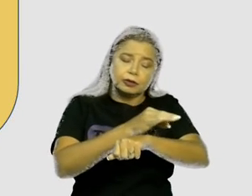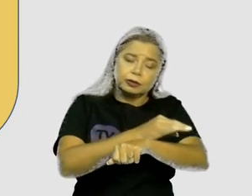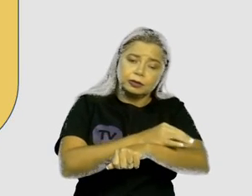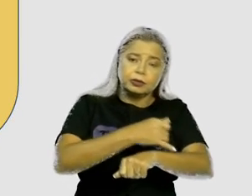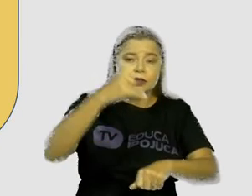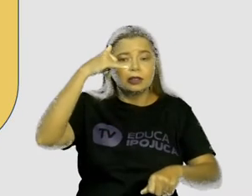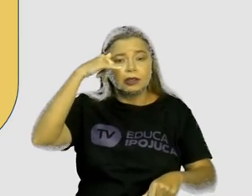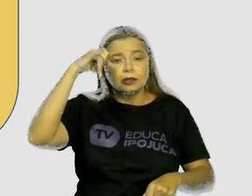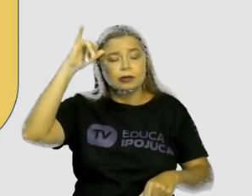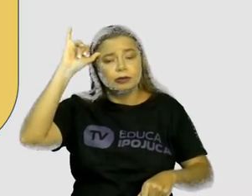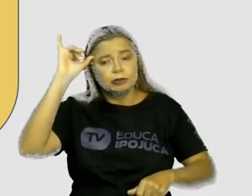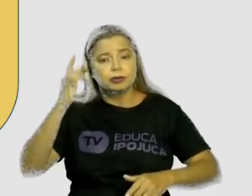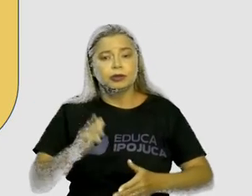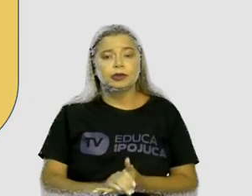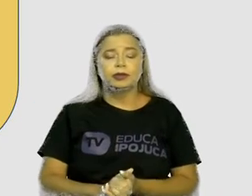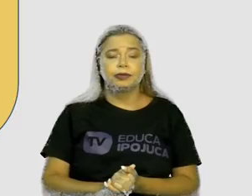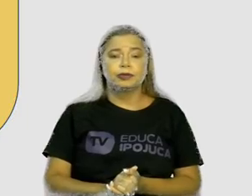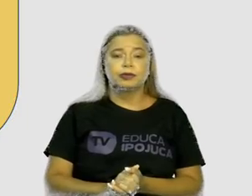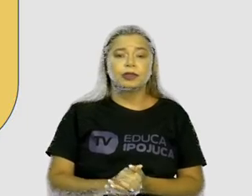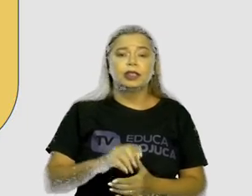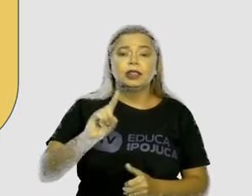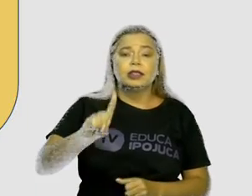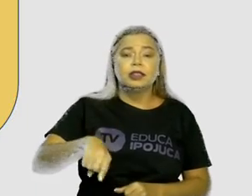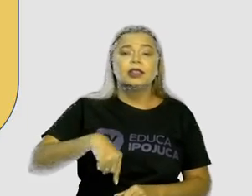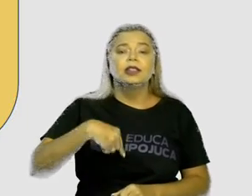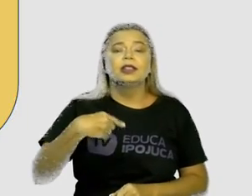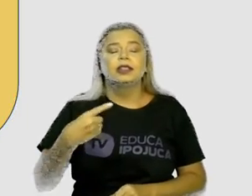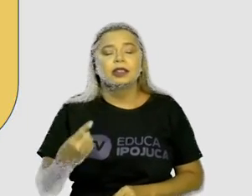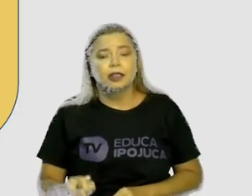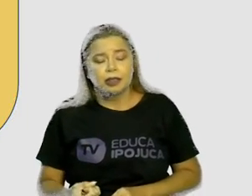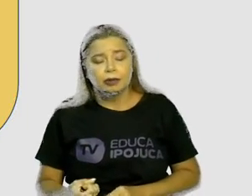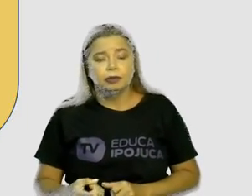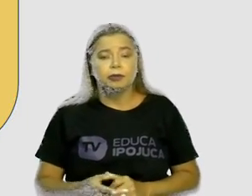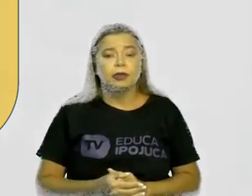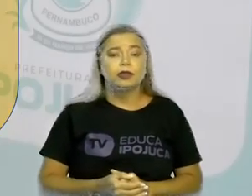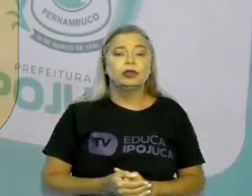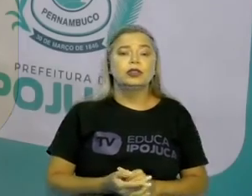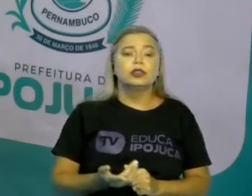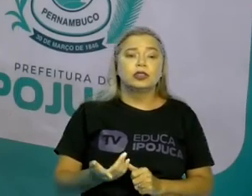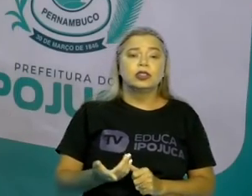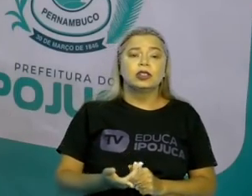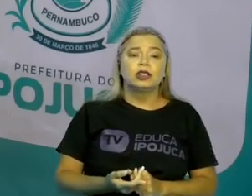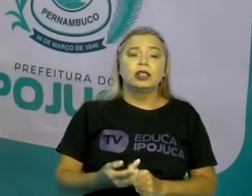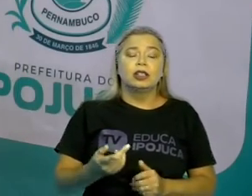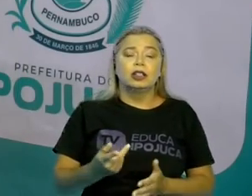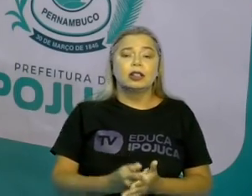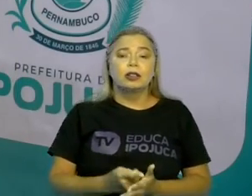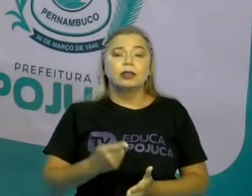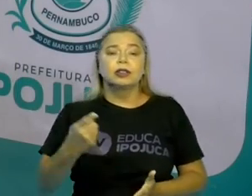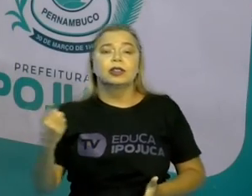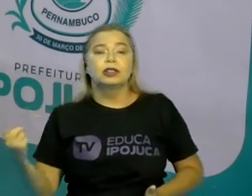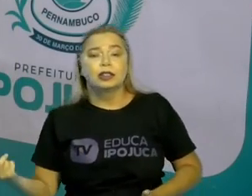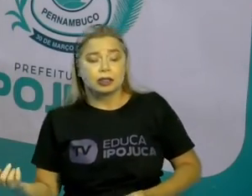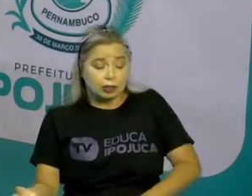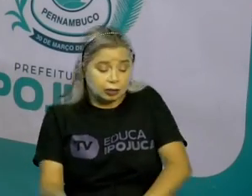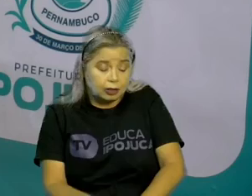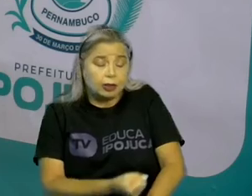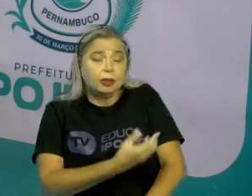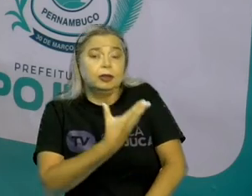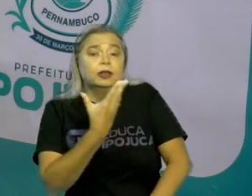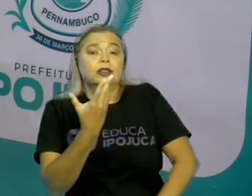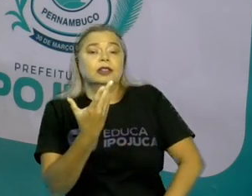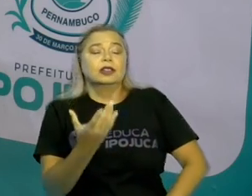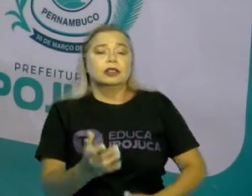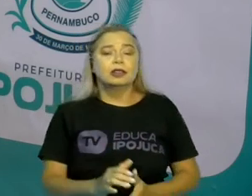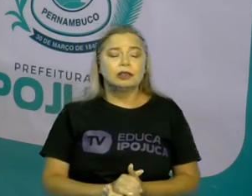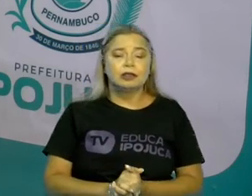E aí, depois desse conflito, houve o clímax, ou seja, né? O ponto máximo da narrativa.